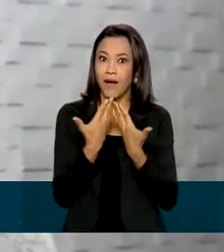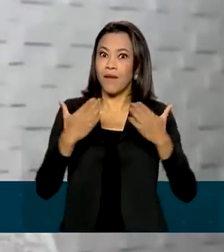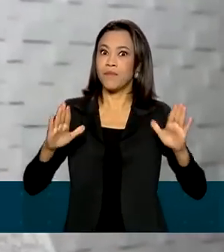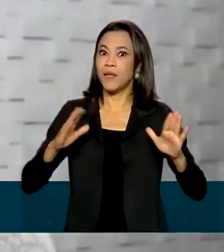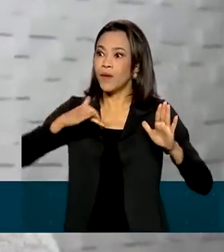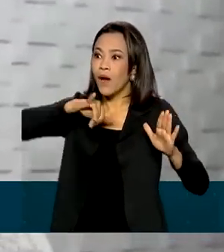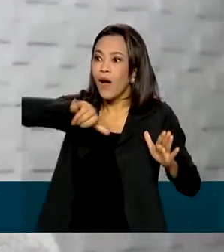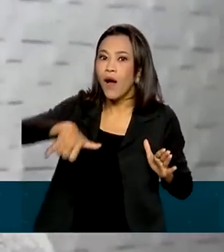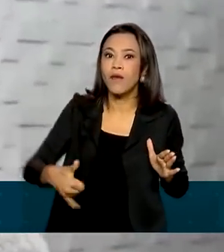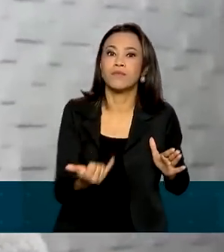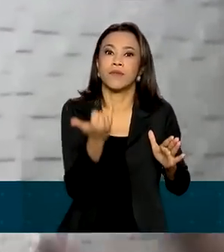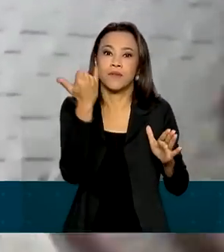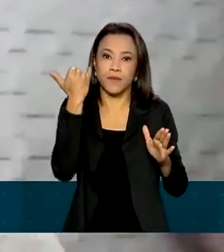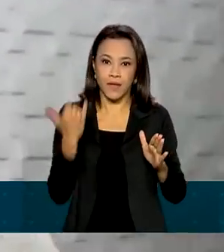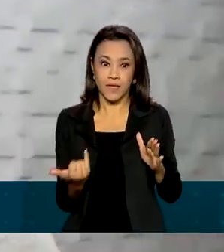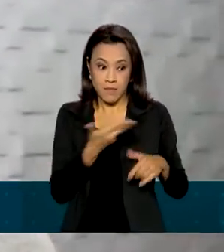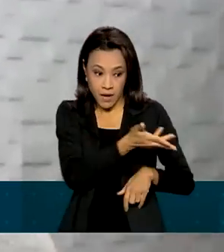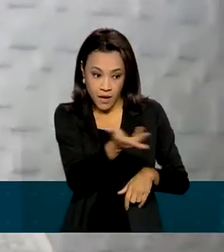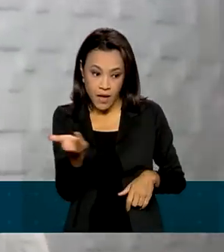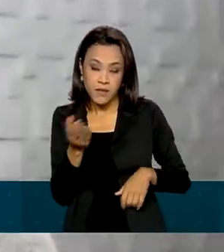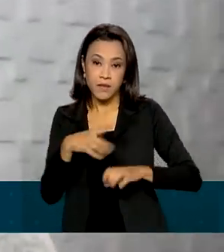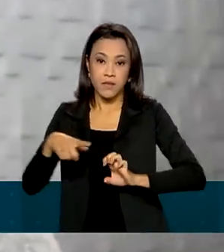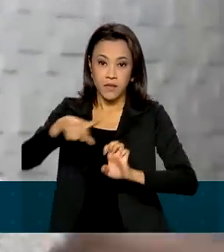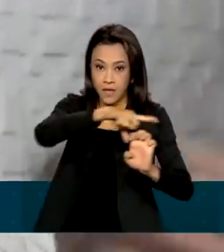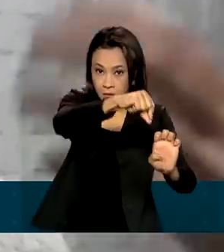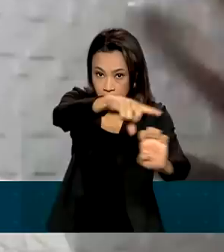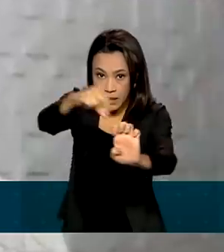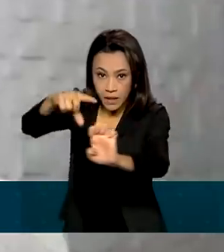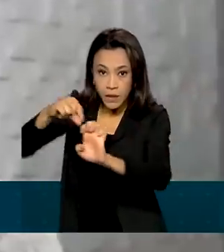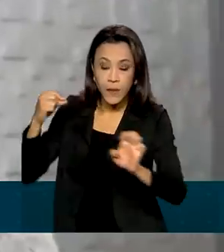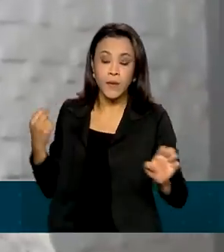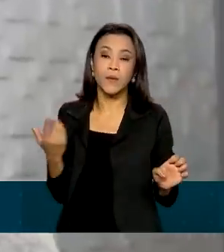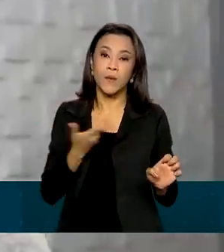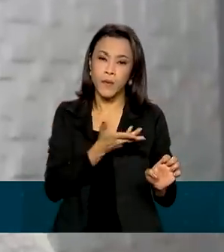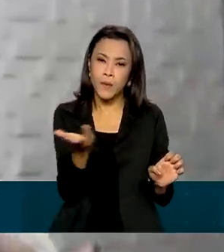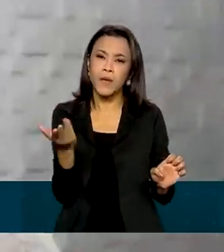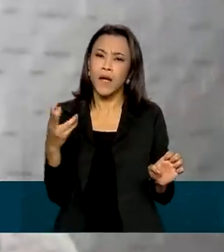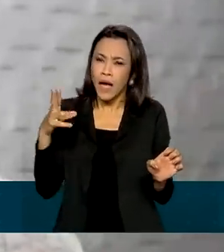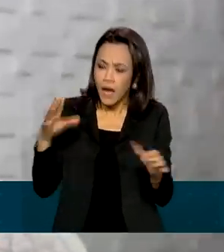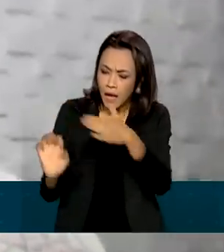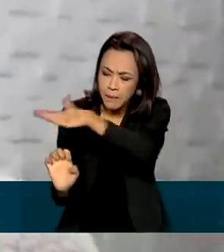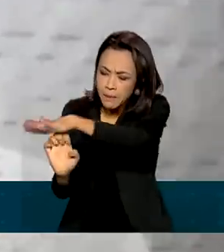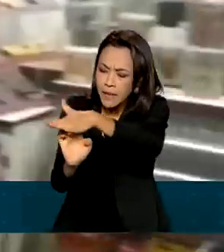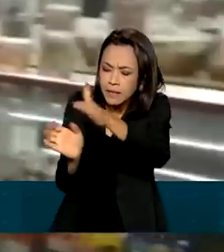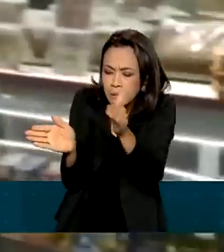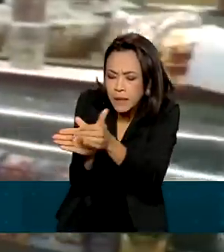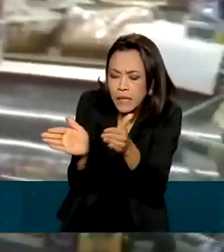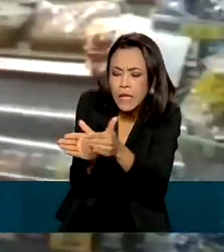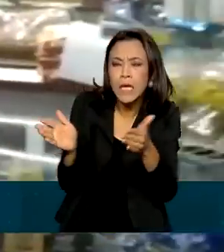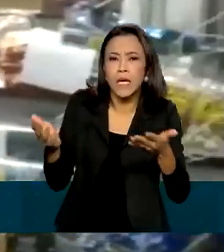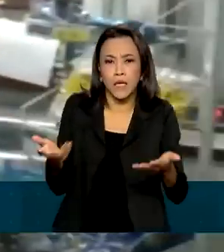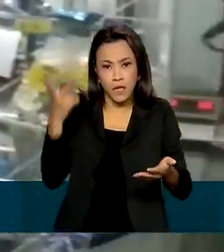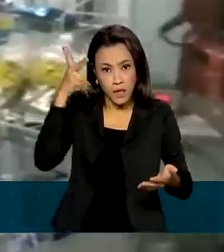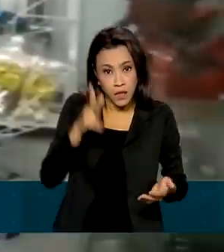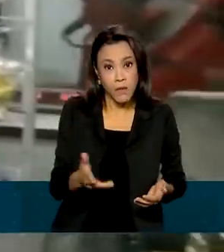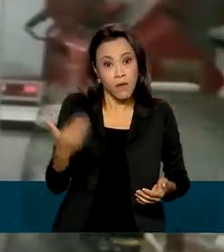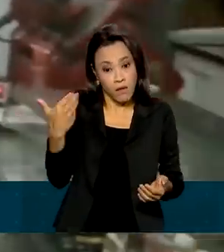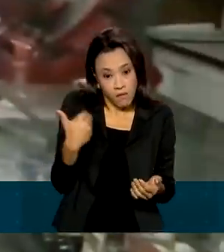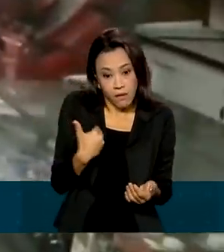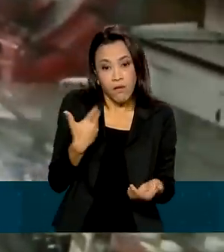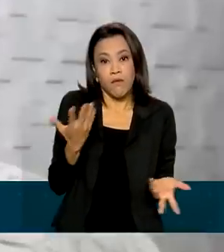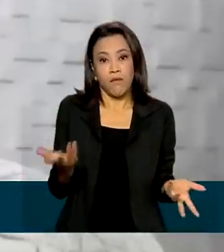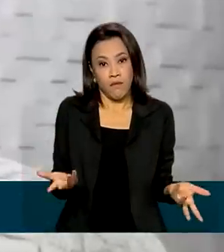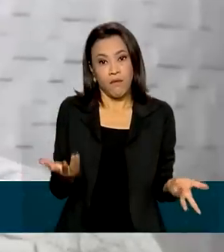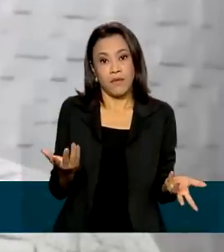para que o empreendedor, microempreendedor, o empreendedor individual, a empresa pequena ali, que nem eu, né, que sou uma mercearia de